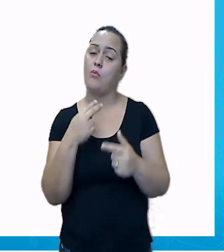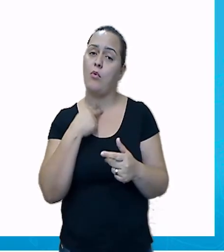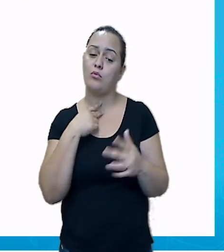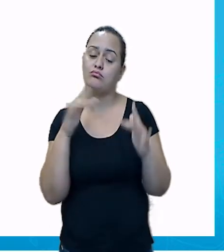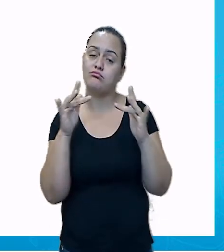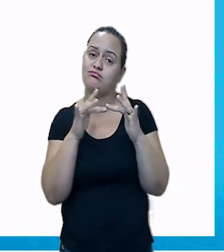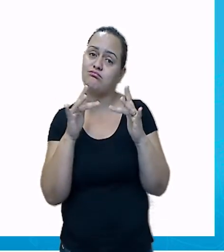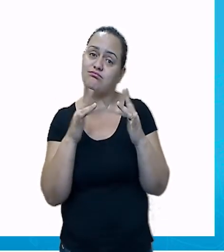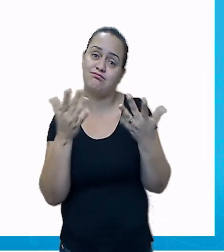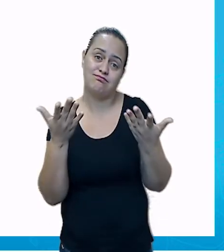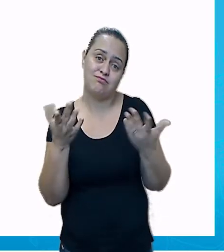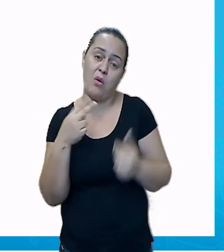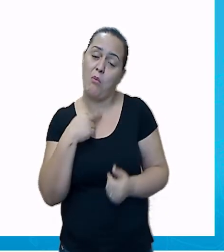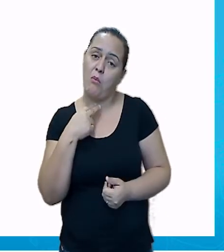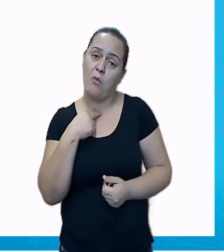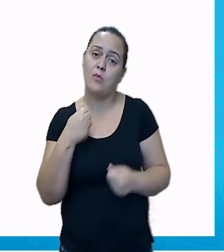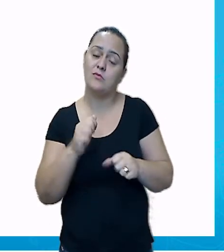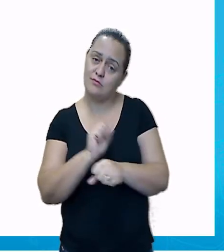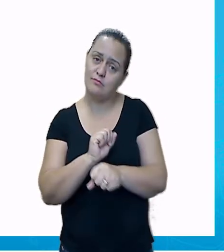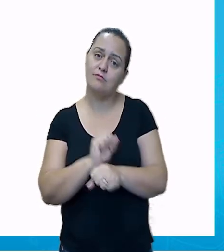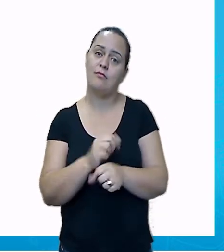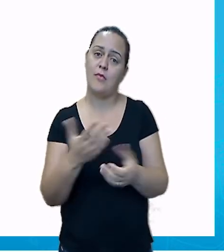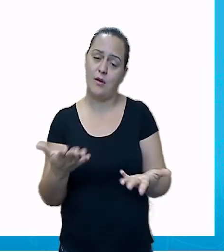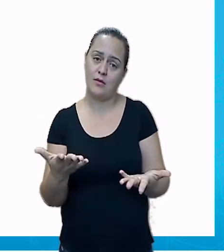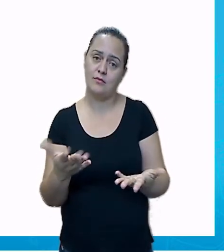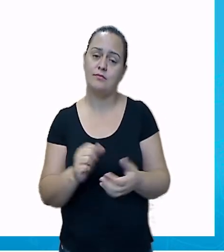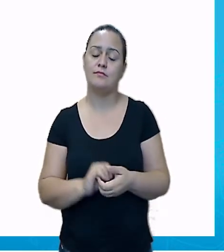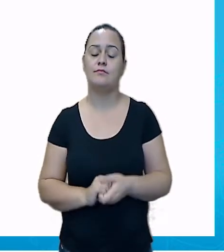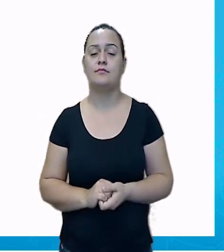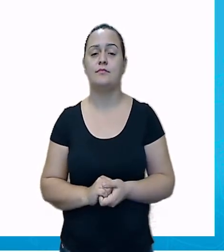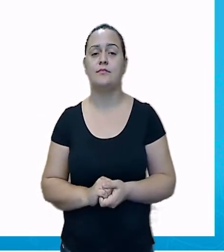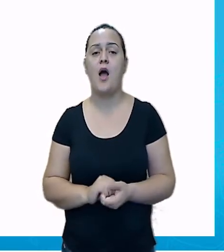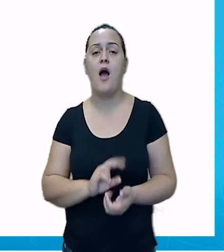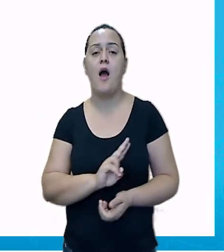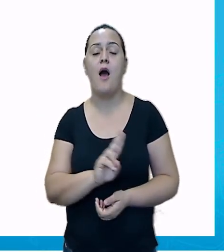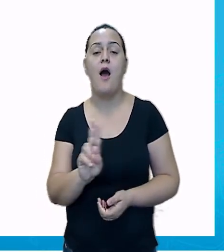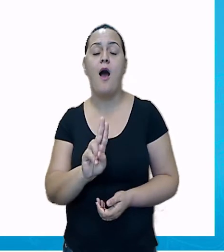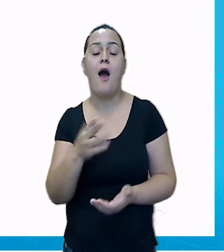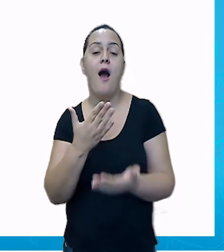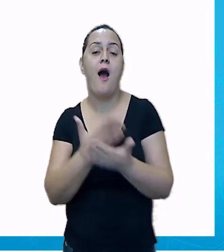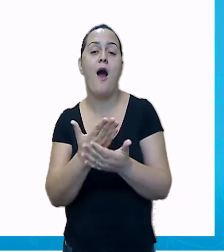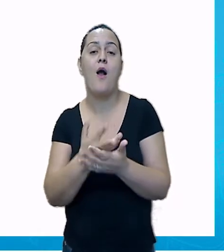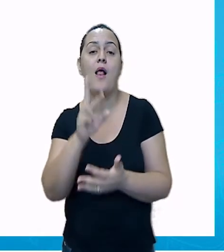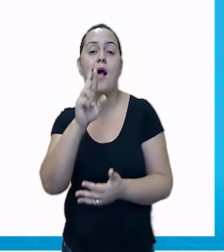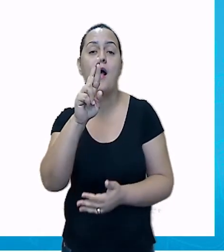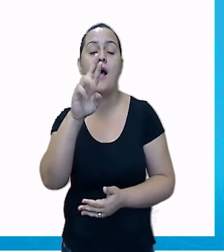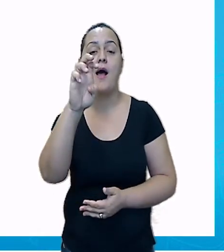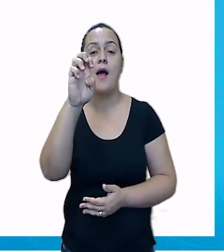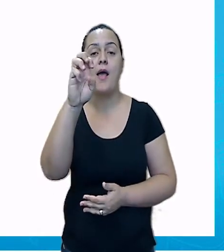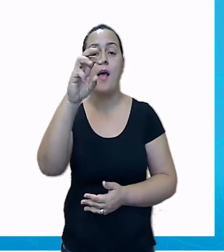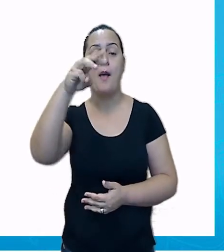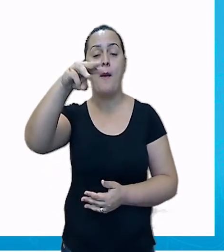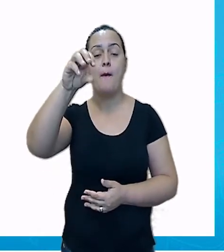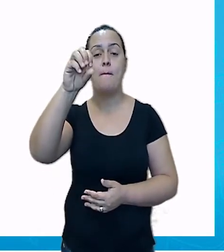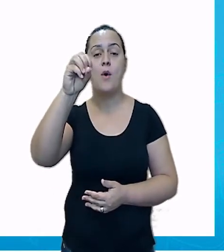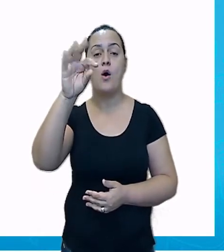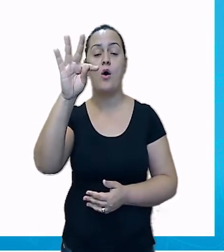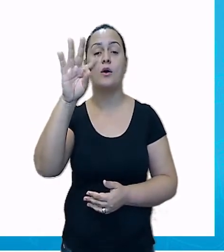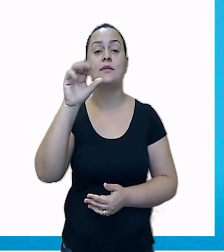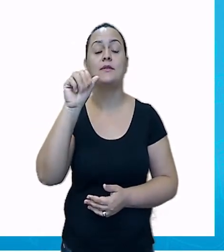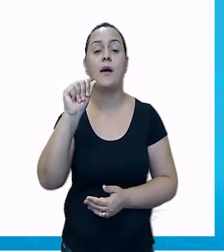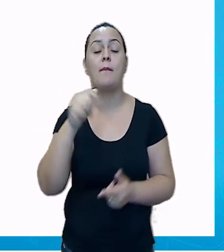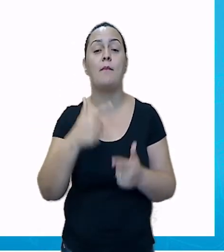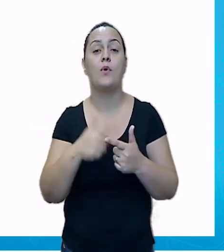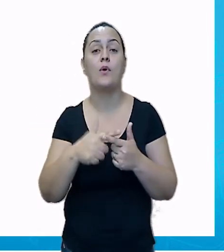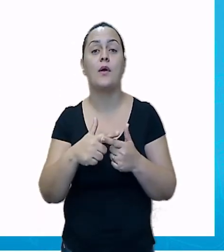notebook ou na frente do celular. Isso chama aula remota, que é a gente à distância. Vocês